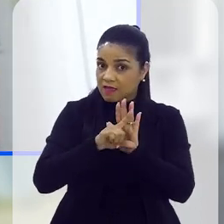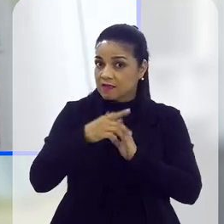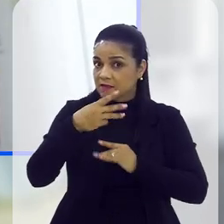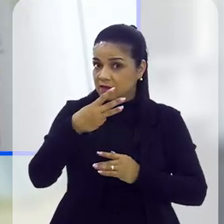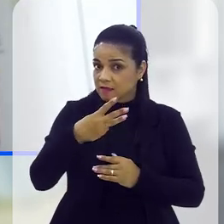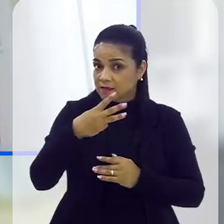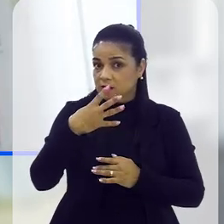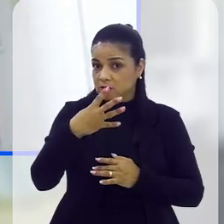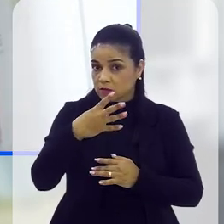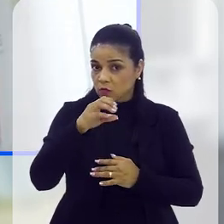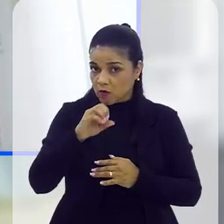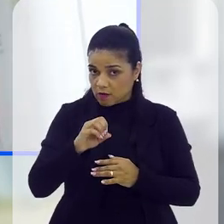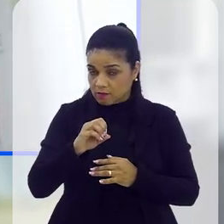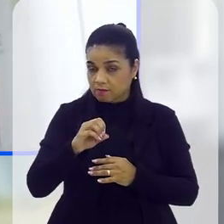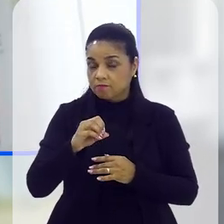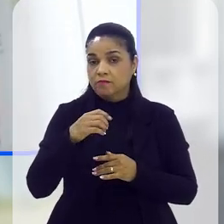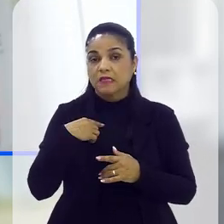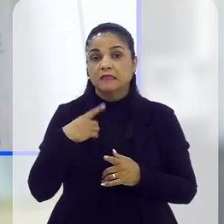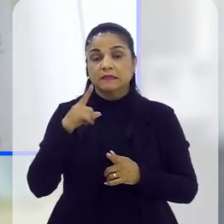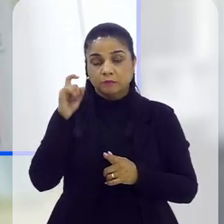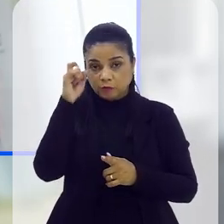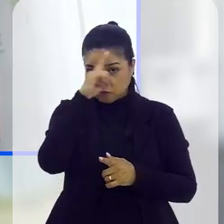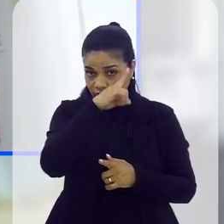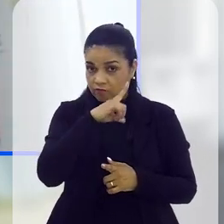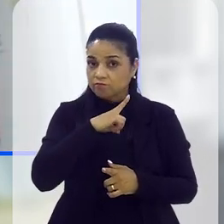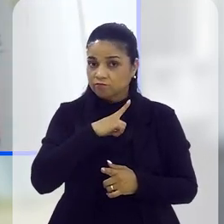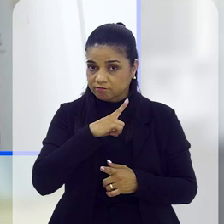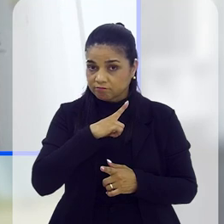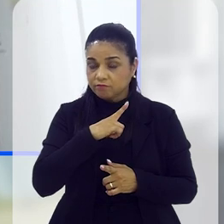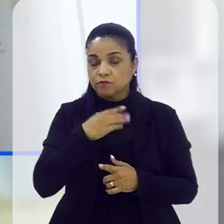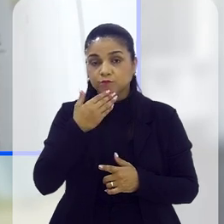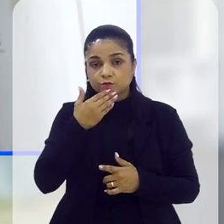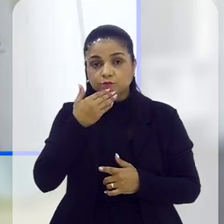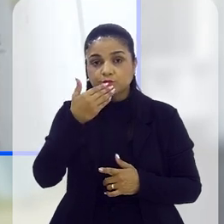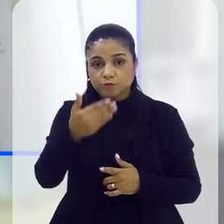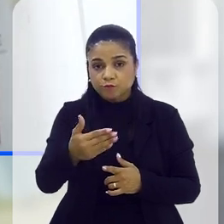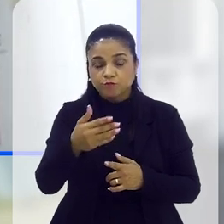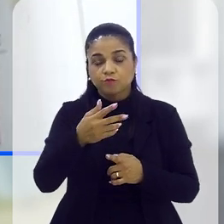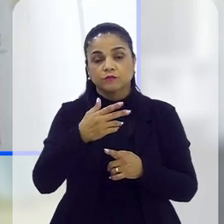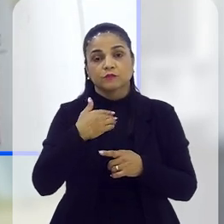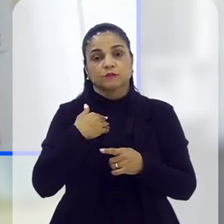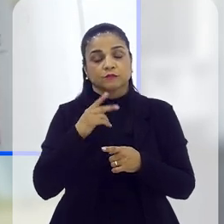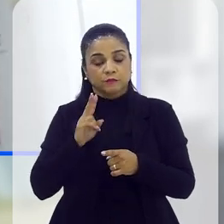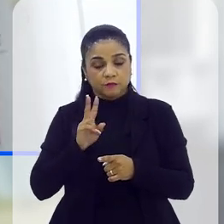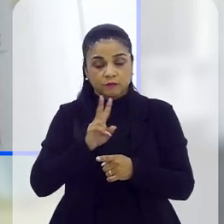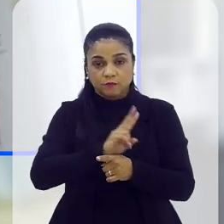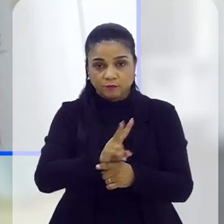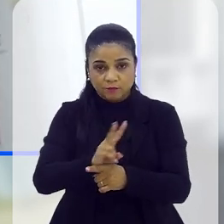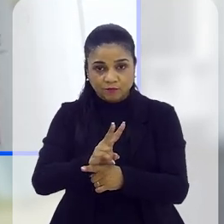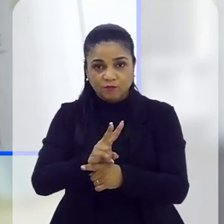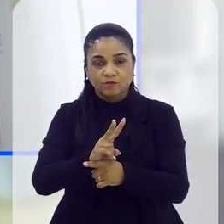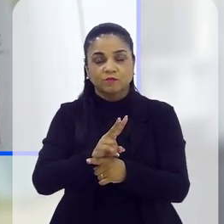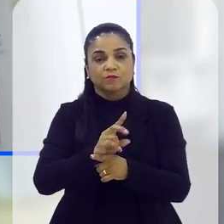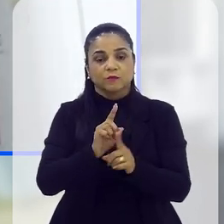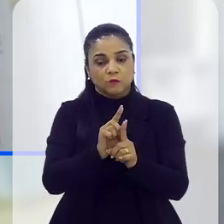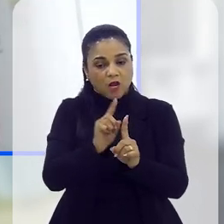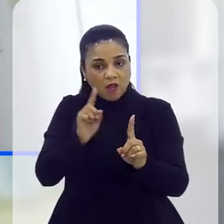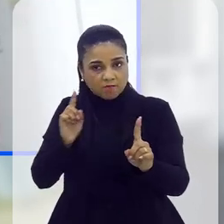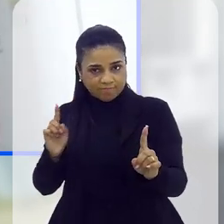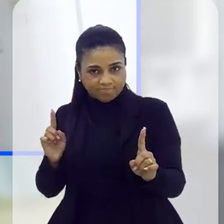aí reside uma dificuldade. Ela vai pedir nas medidas protetivas de urgência o